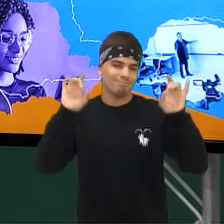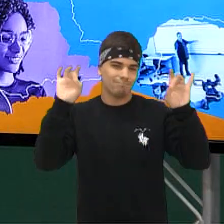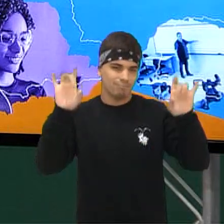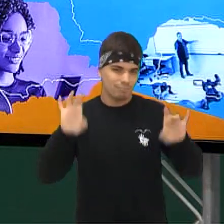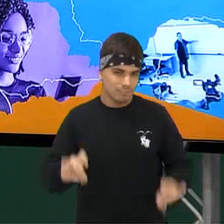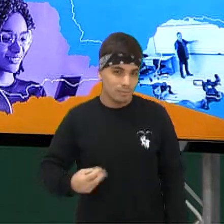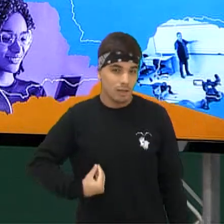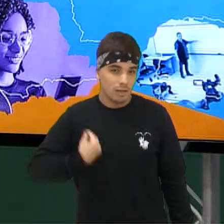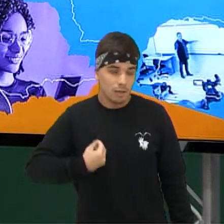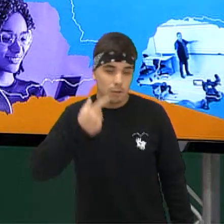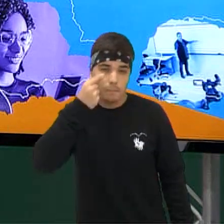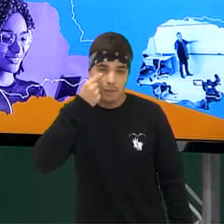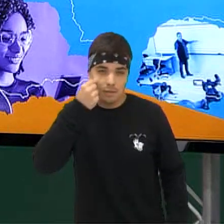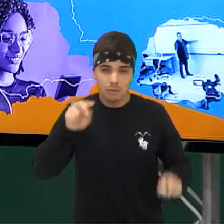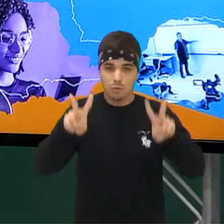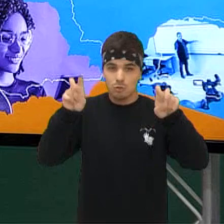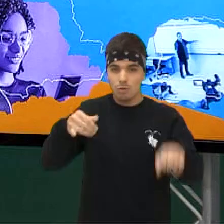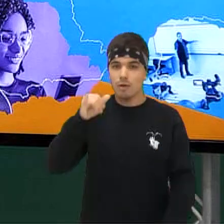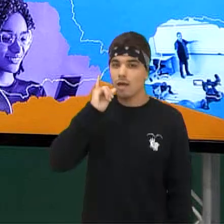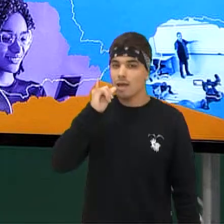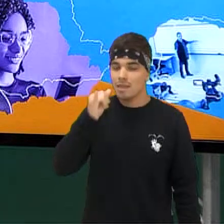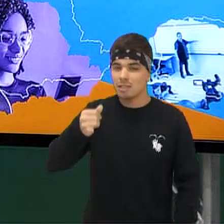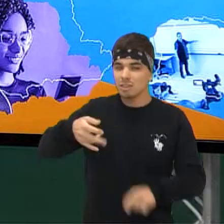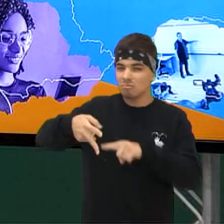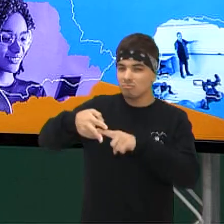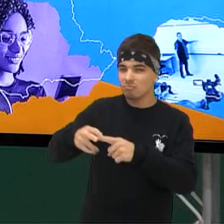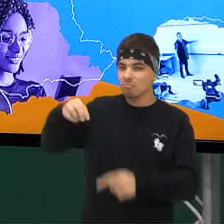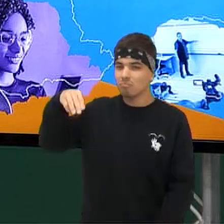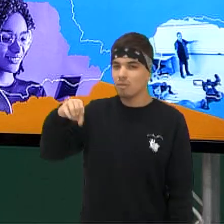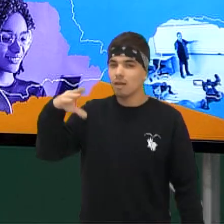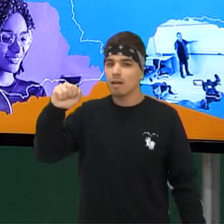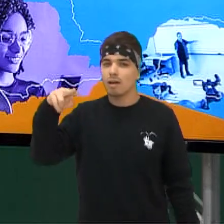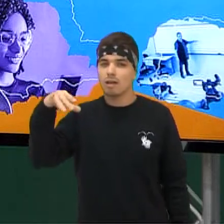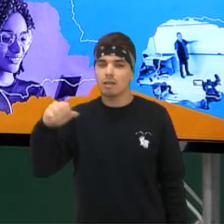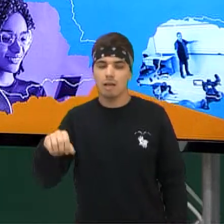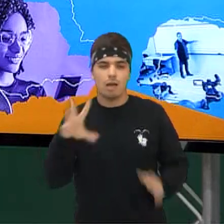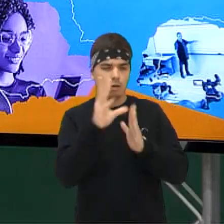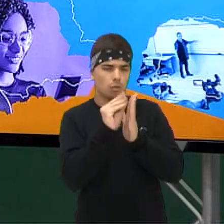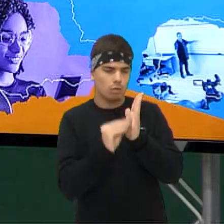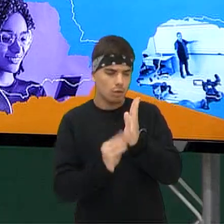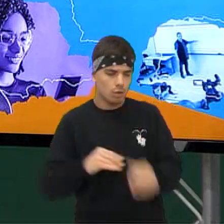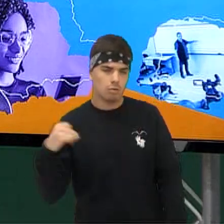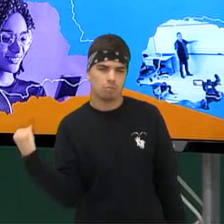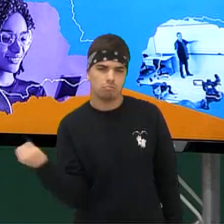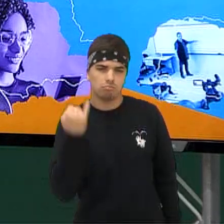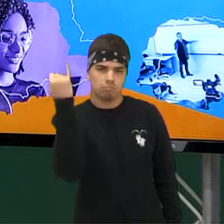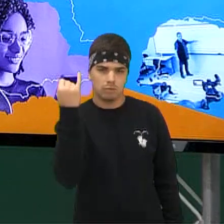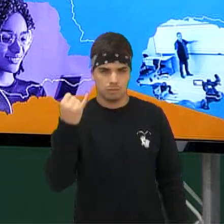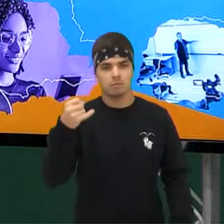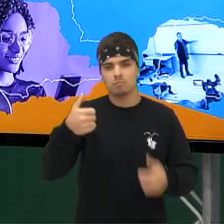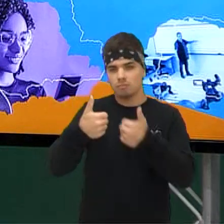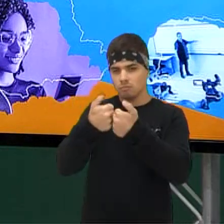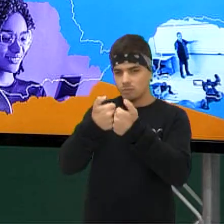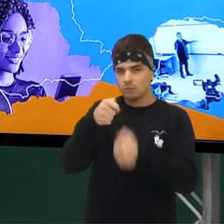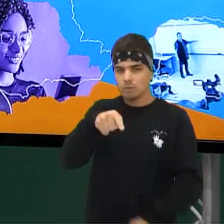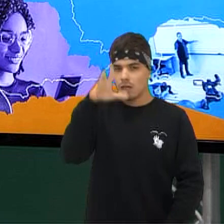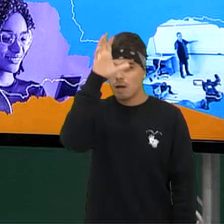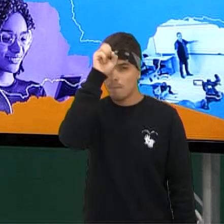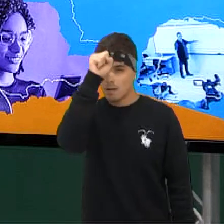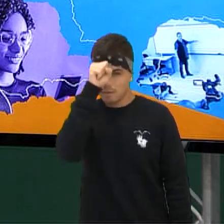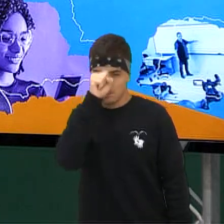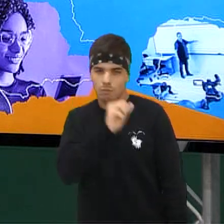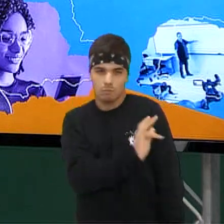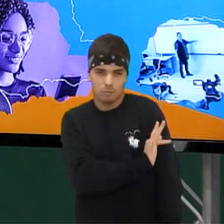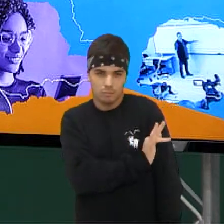vivo sobre energia mecânica um dos conteúdos mais importantes aí da física que vocês aprenderam inclusive lá na parte do